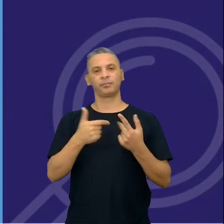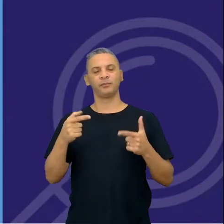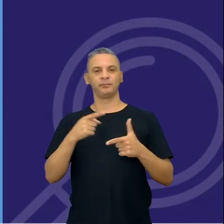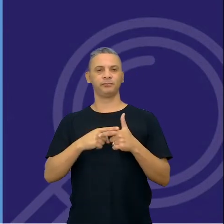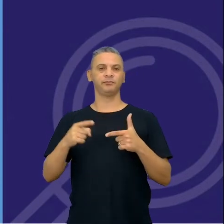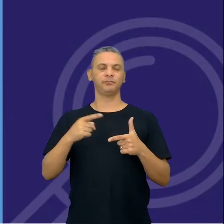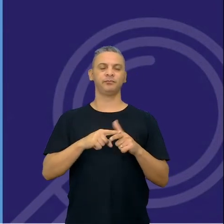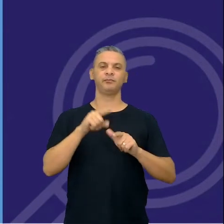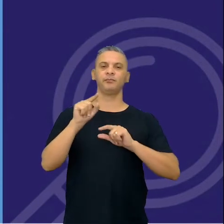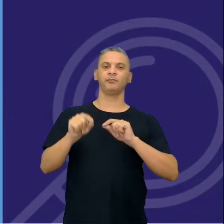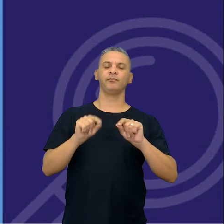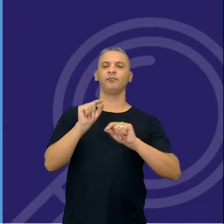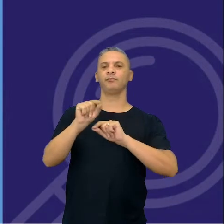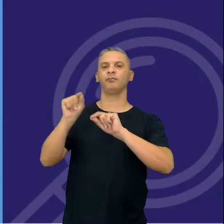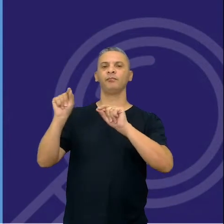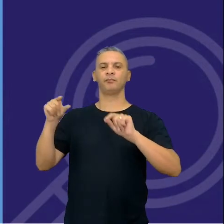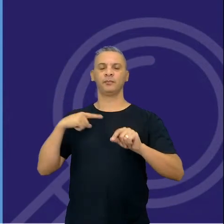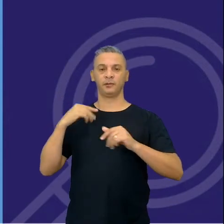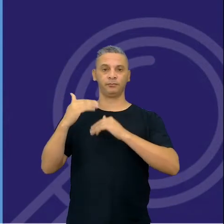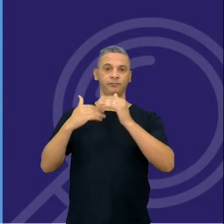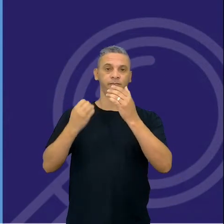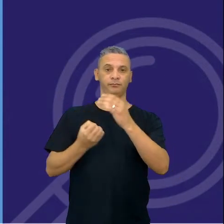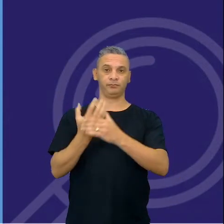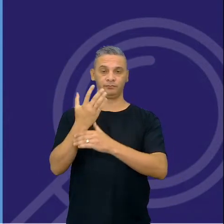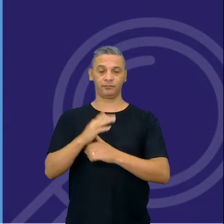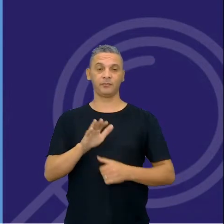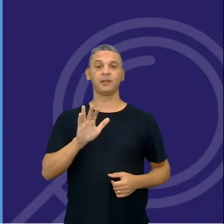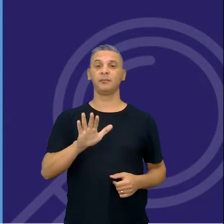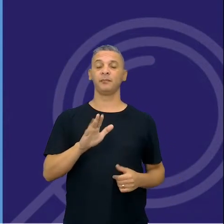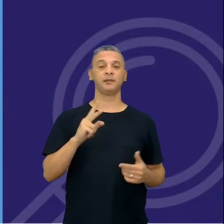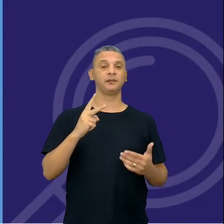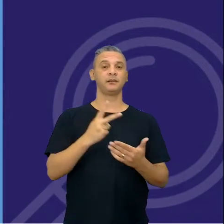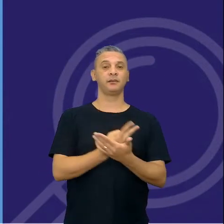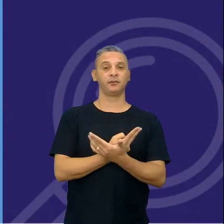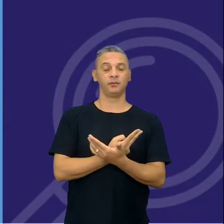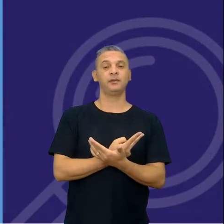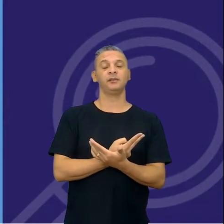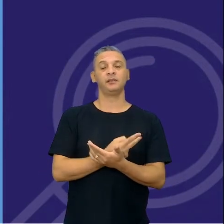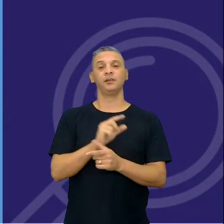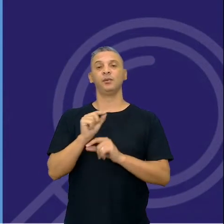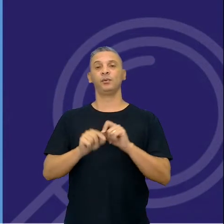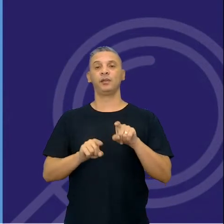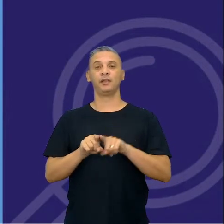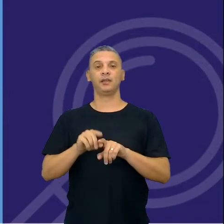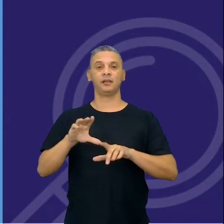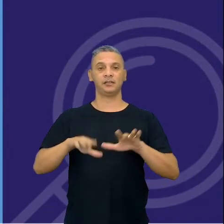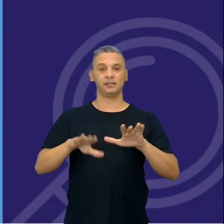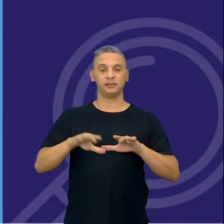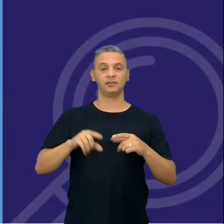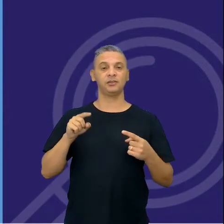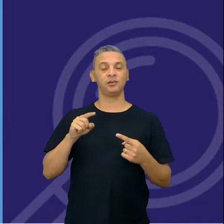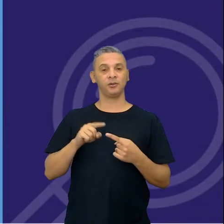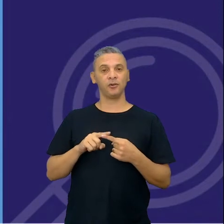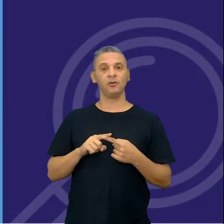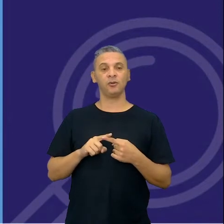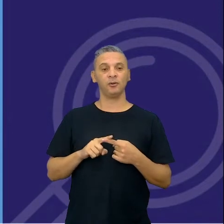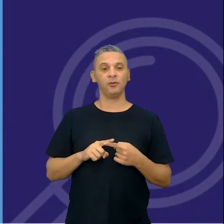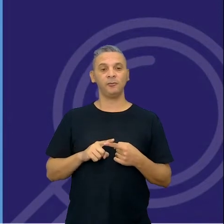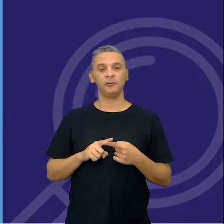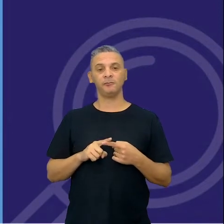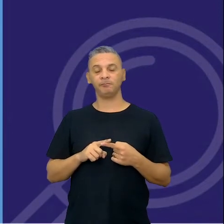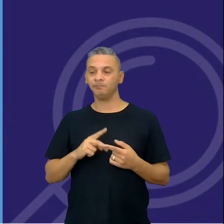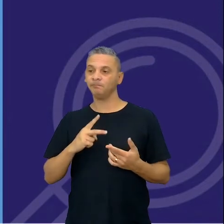que coisas eu poderia desenvolver, mas isso é algo que às vezes vira o tópico para algumas